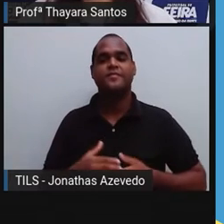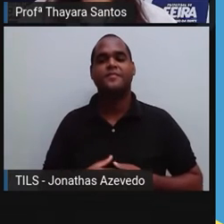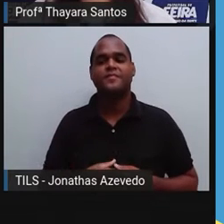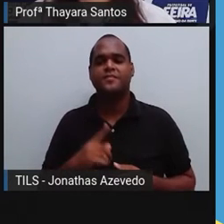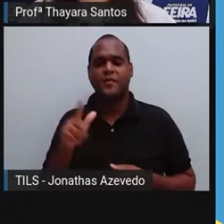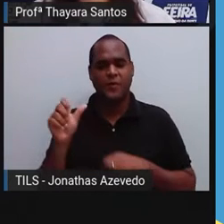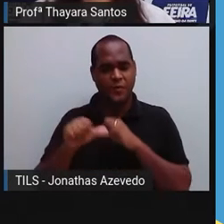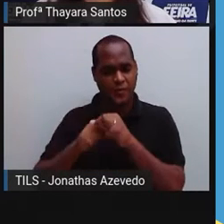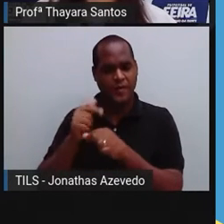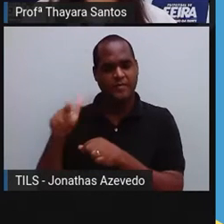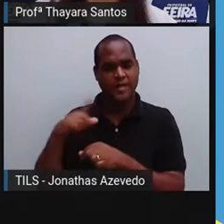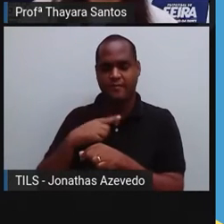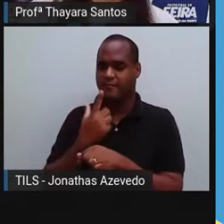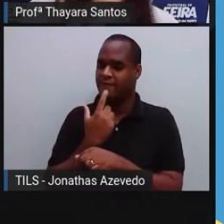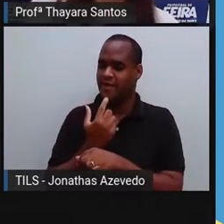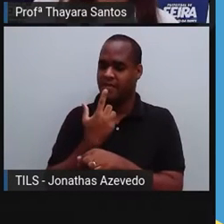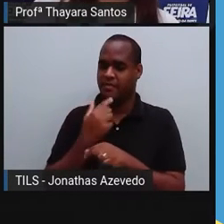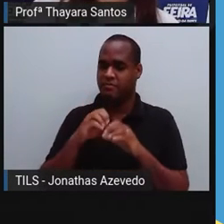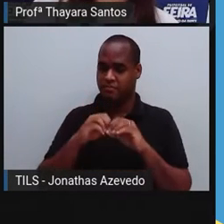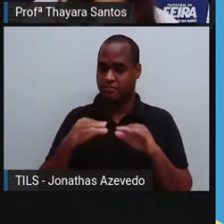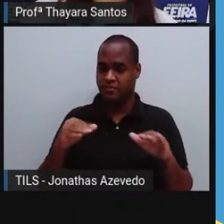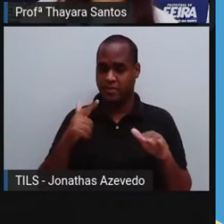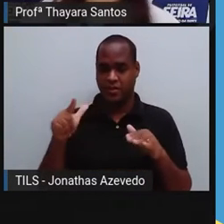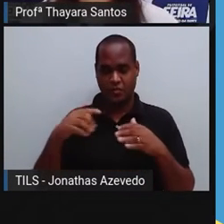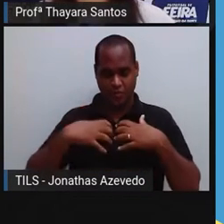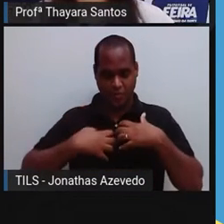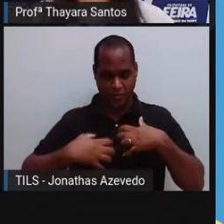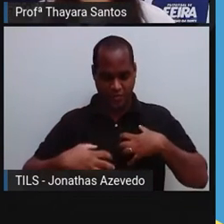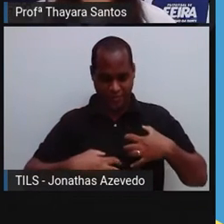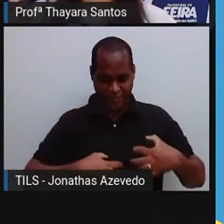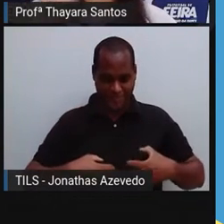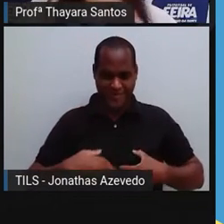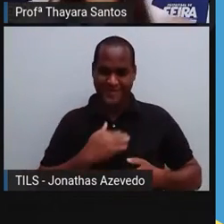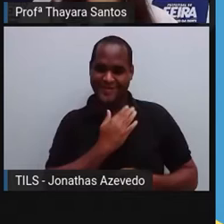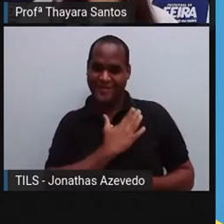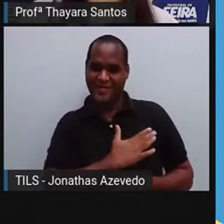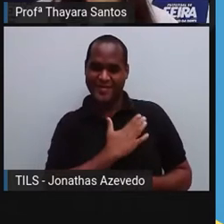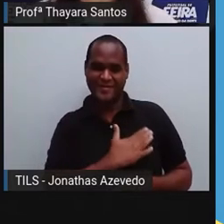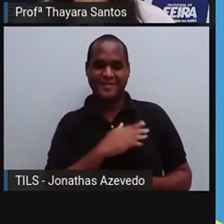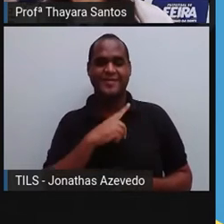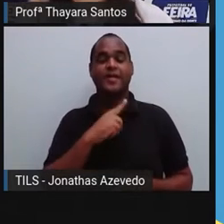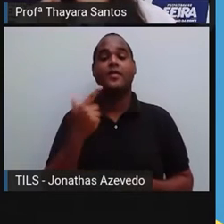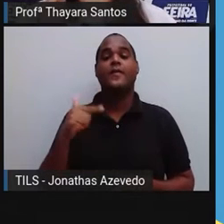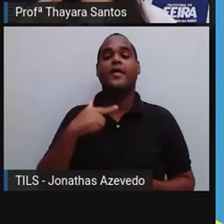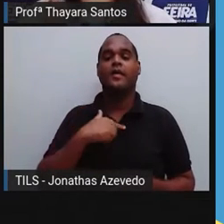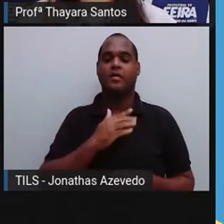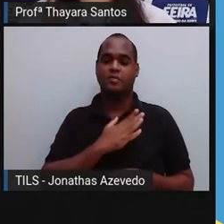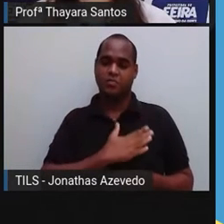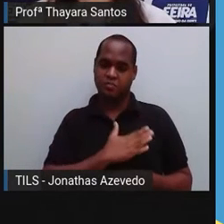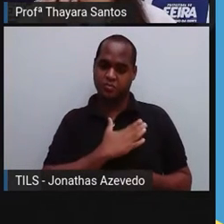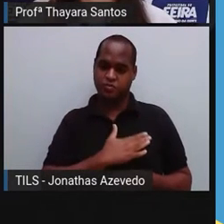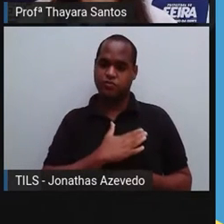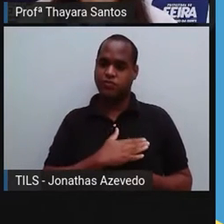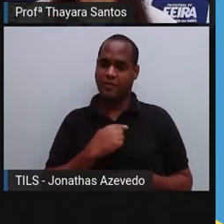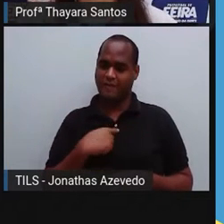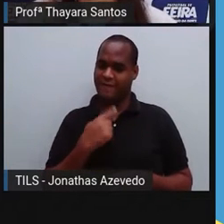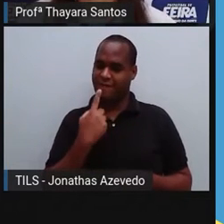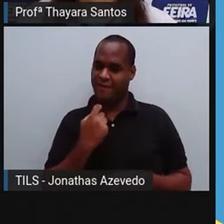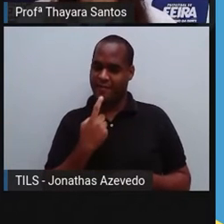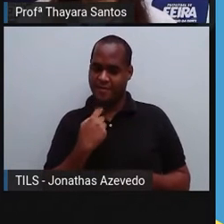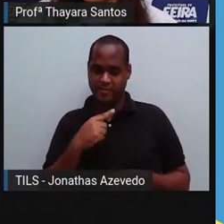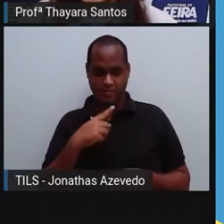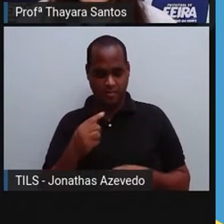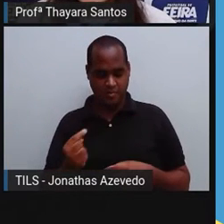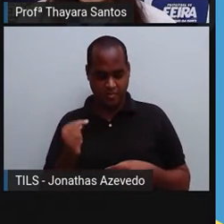veias transportam o sangue, geralmente, dos demais órgãos para o coração. Então, esse sangue vai retornar para o coração rico